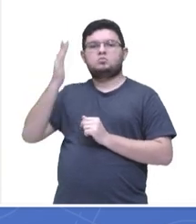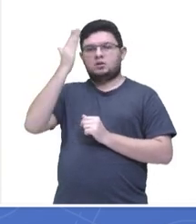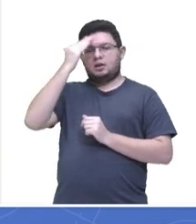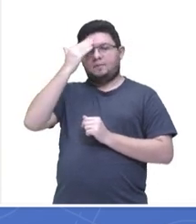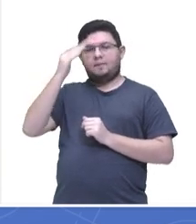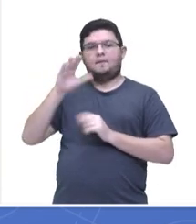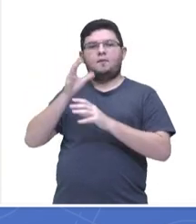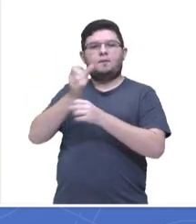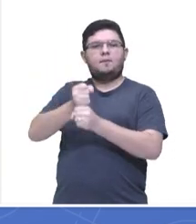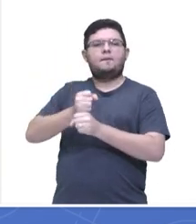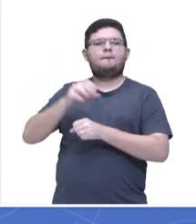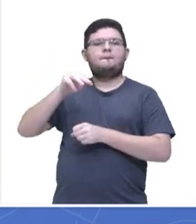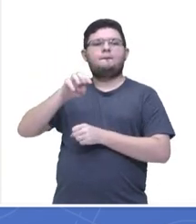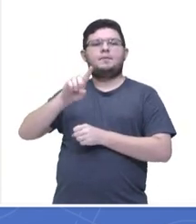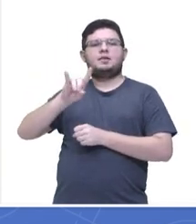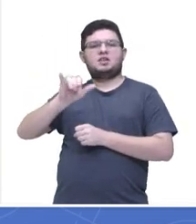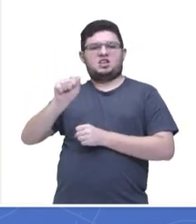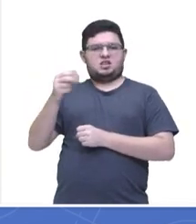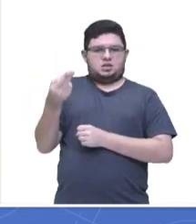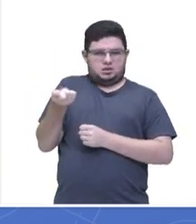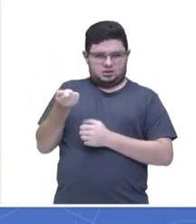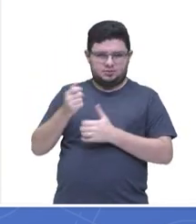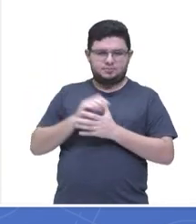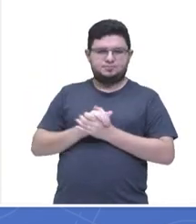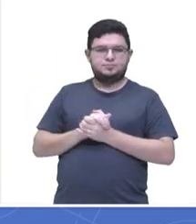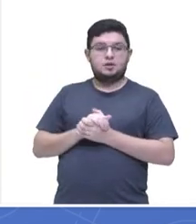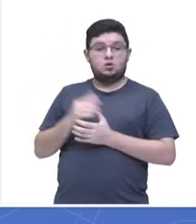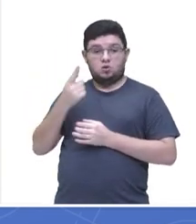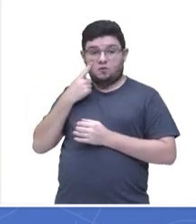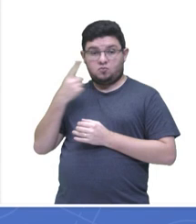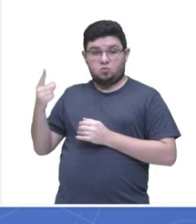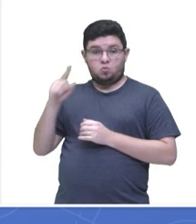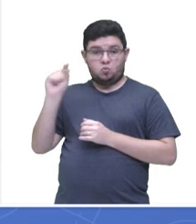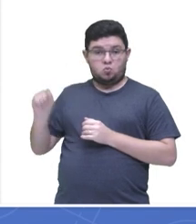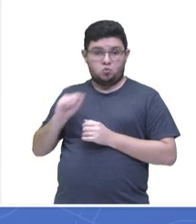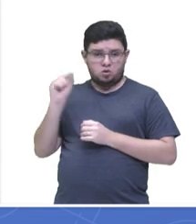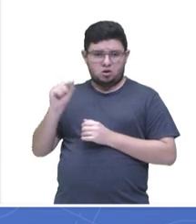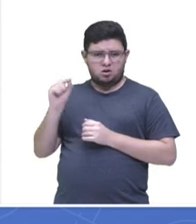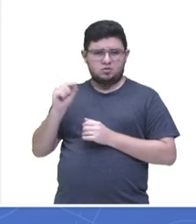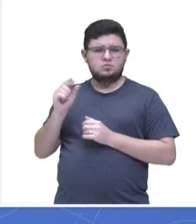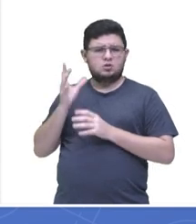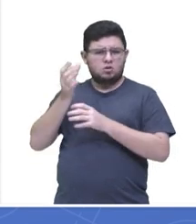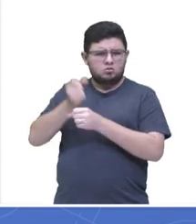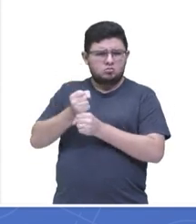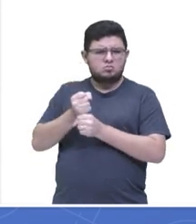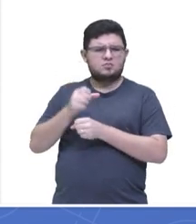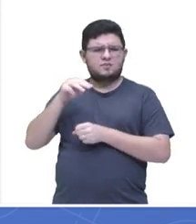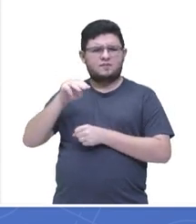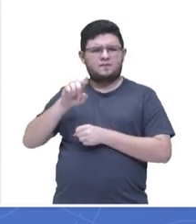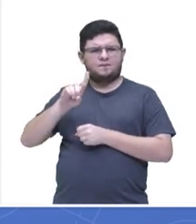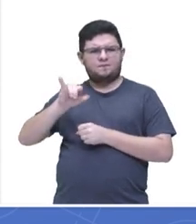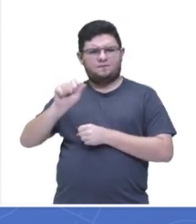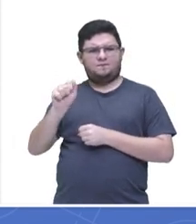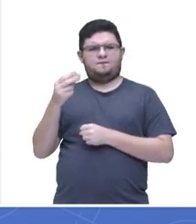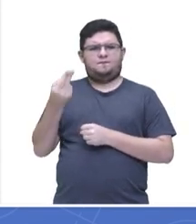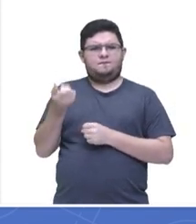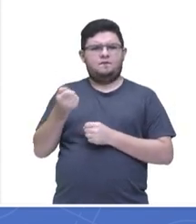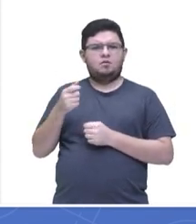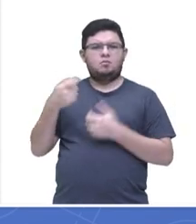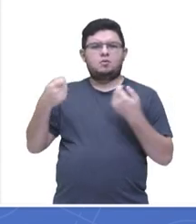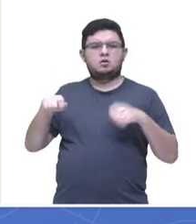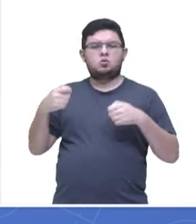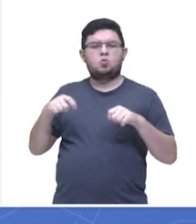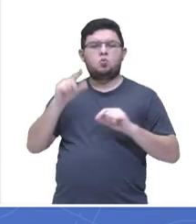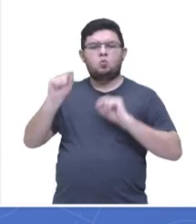bom? E aí, você verifica. Bem, se eu tenho que calcular a mediana, eu tenho que pegar, então, esses valores